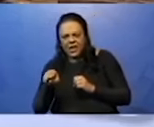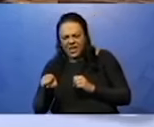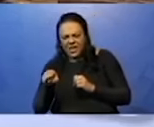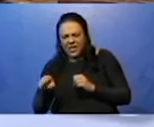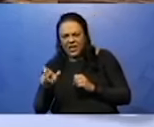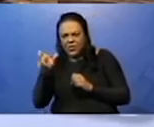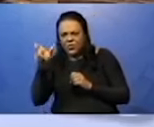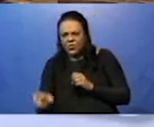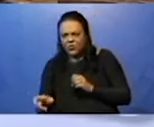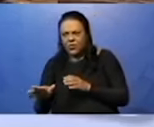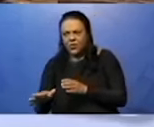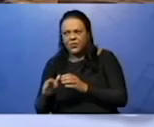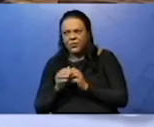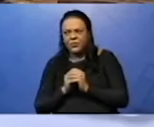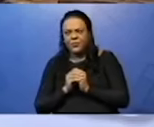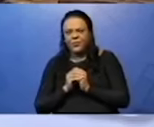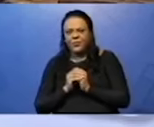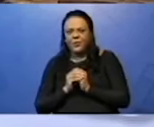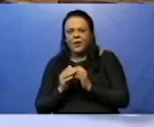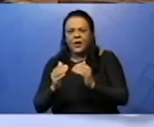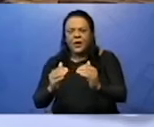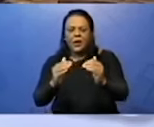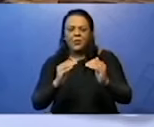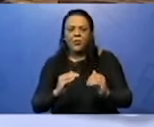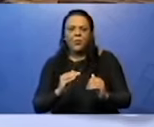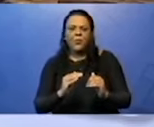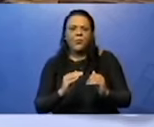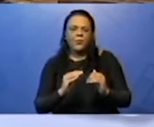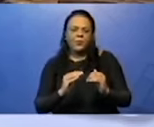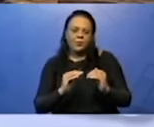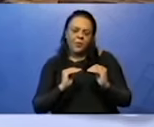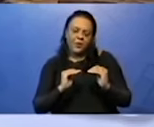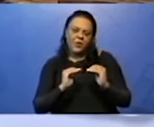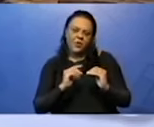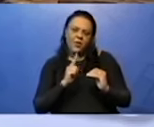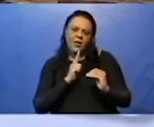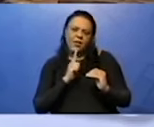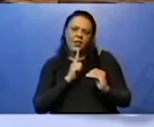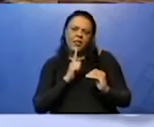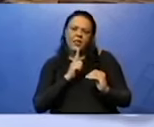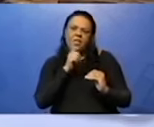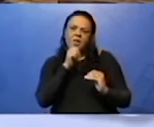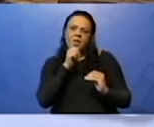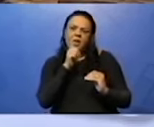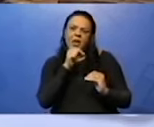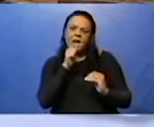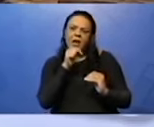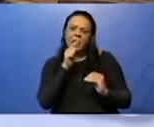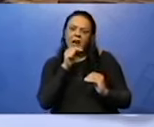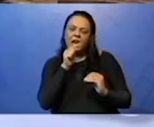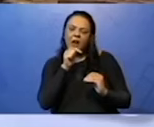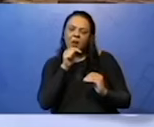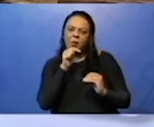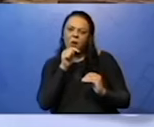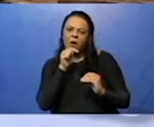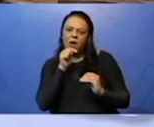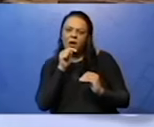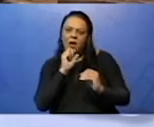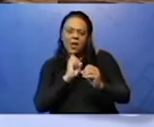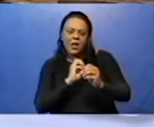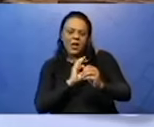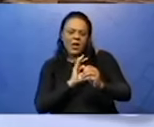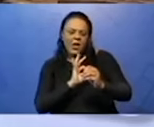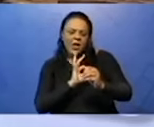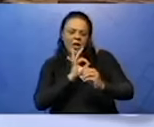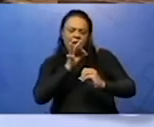Quem pratica a ação de haver, que é o verbo A? O que pratica essa ação? Será que eu tenho sujeito ali? Será que é possível eu não